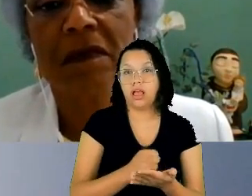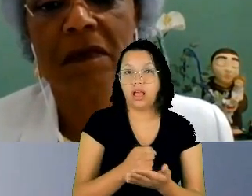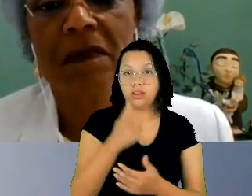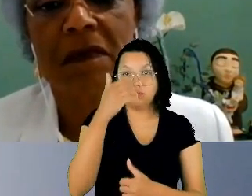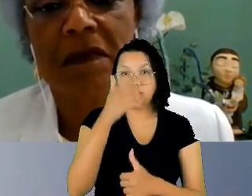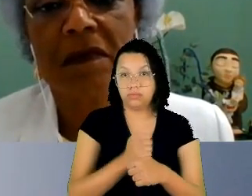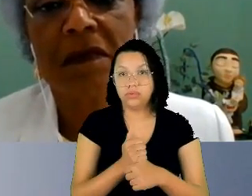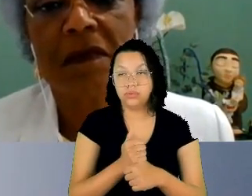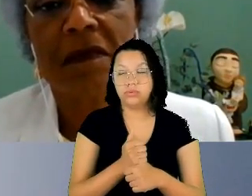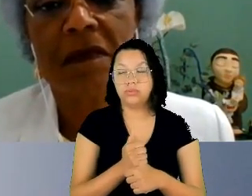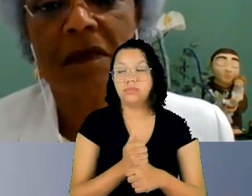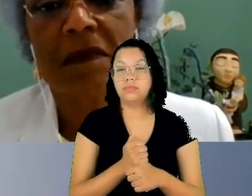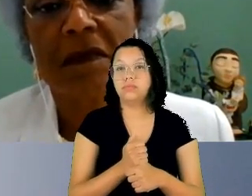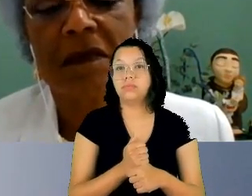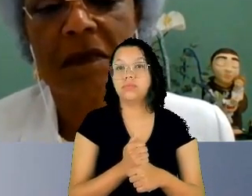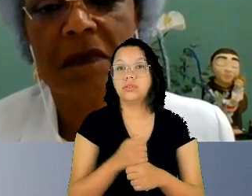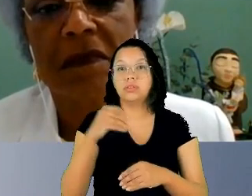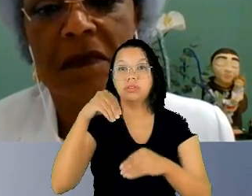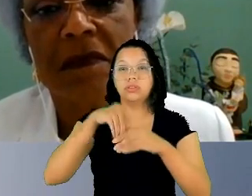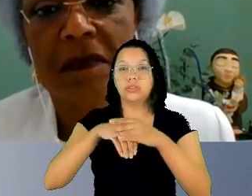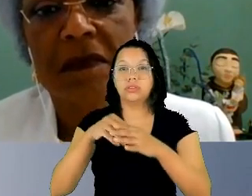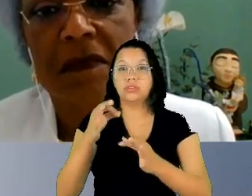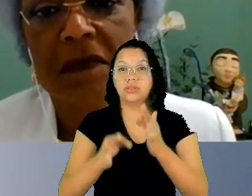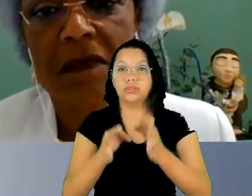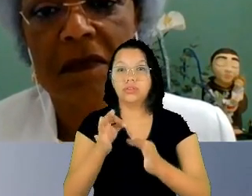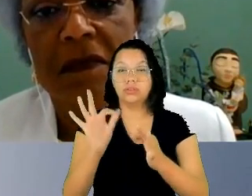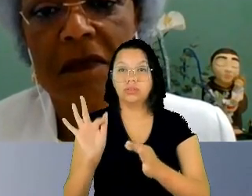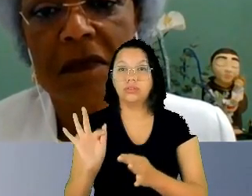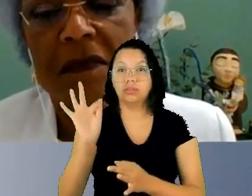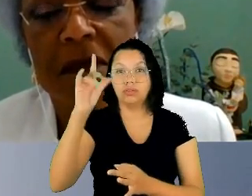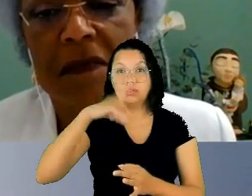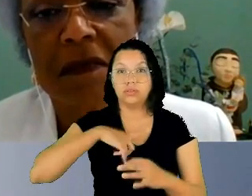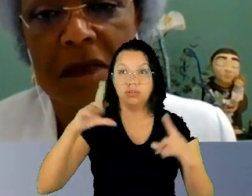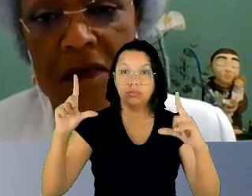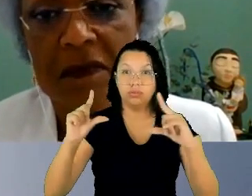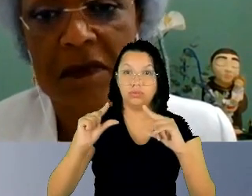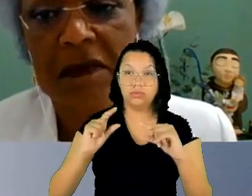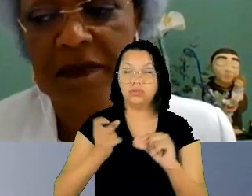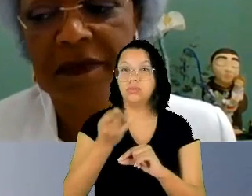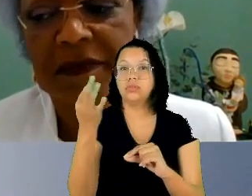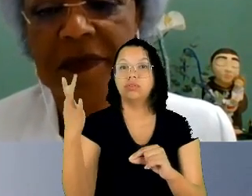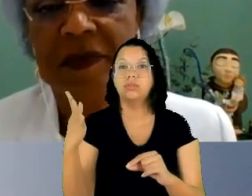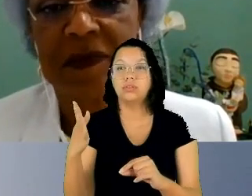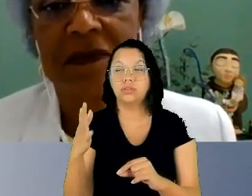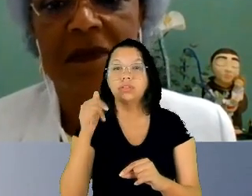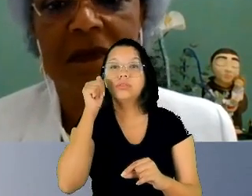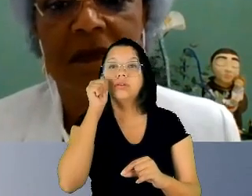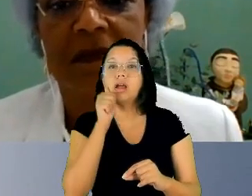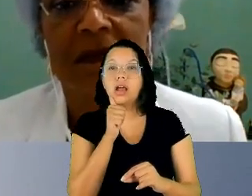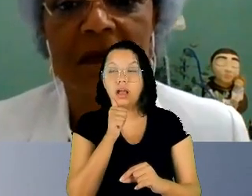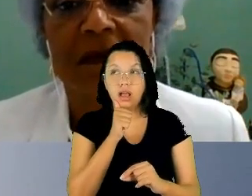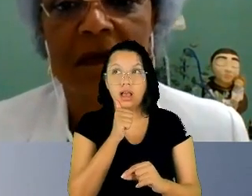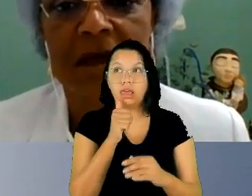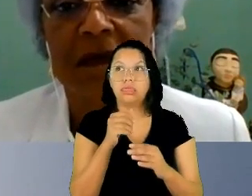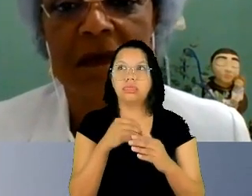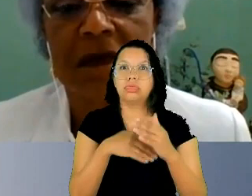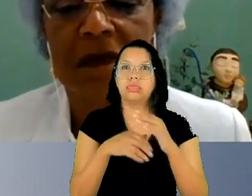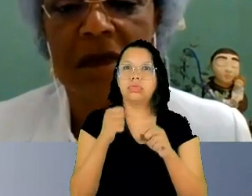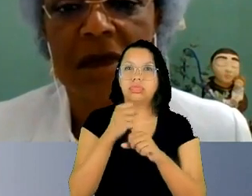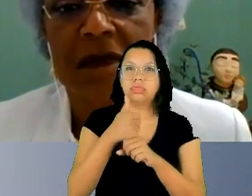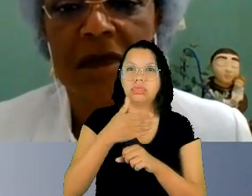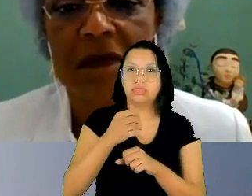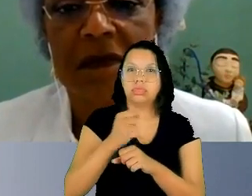houve redução no número de desembargadoras federais nos últimos 10 anos na ordem de 3%. No